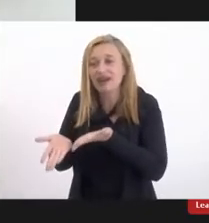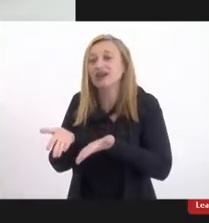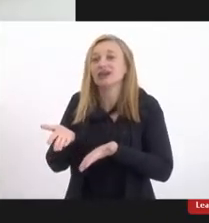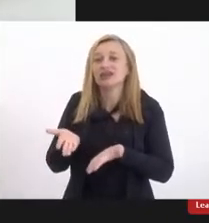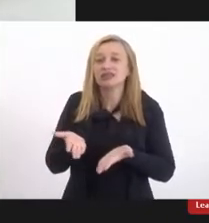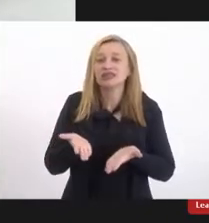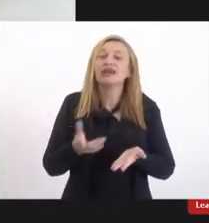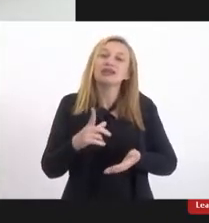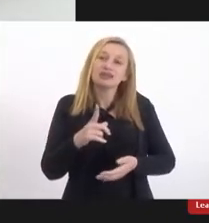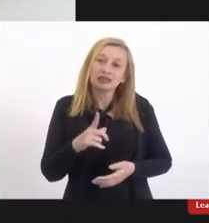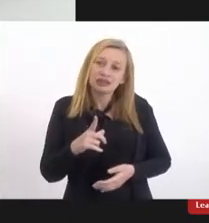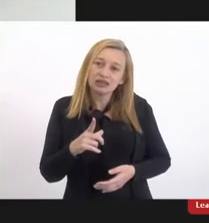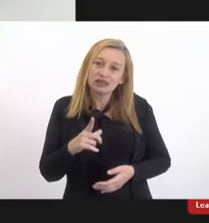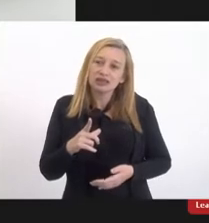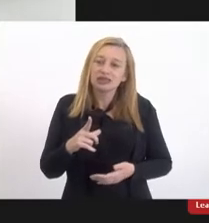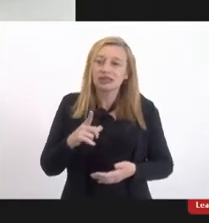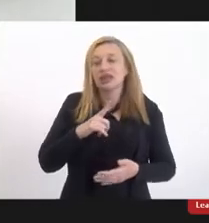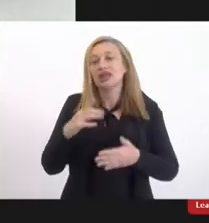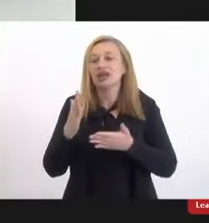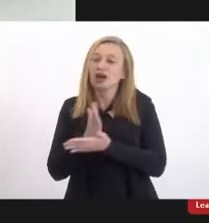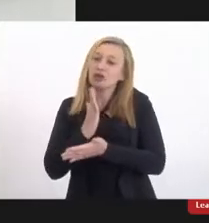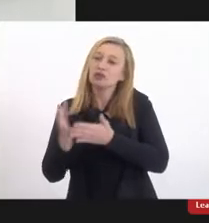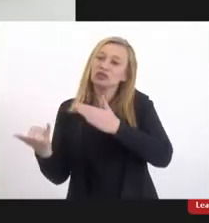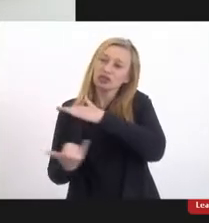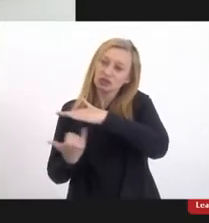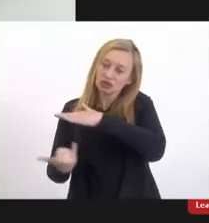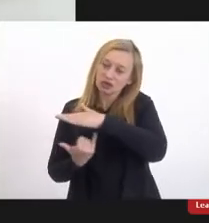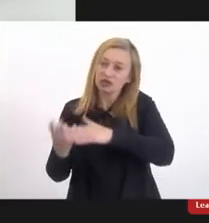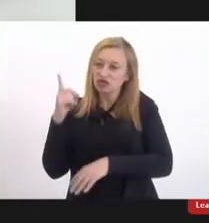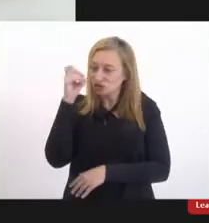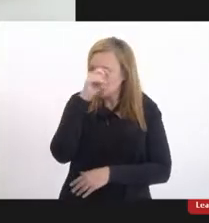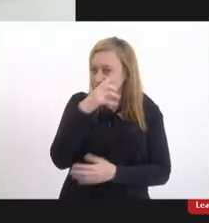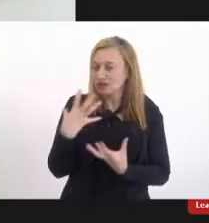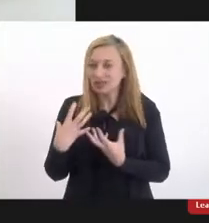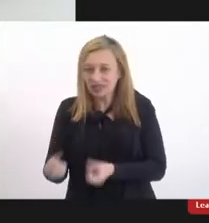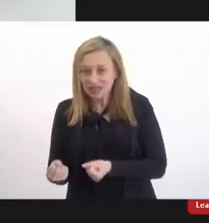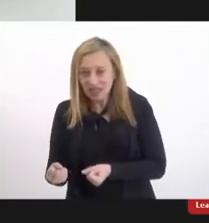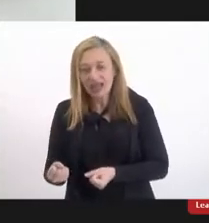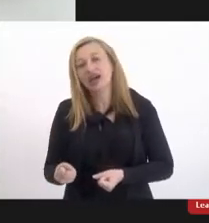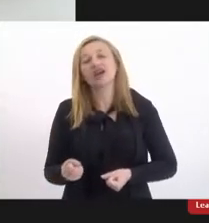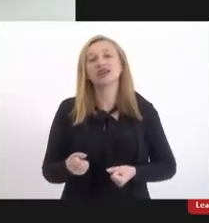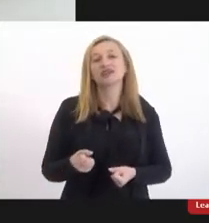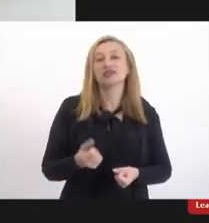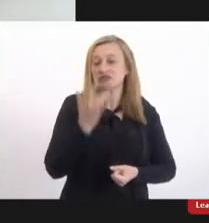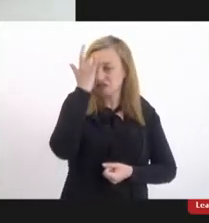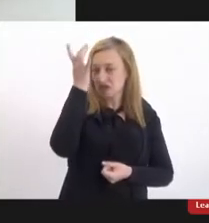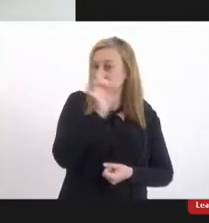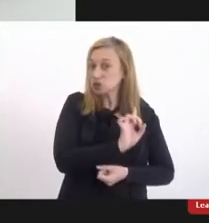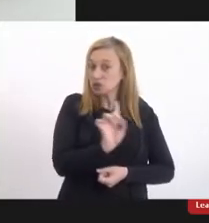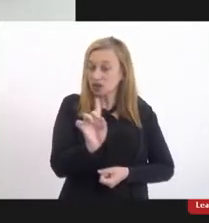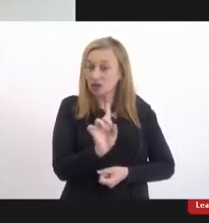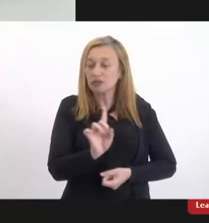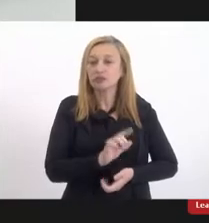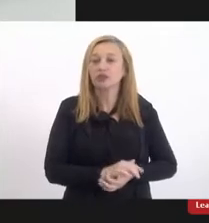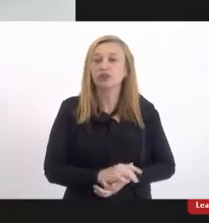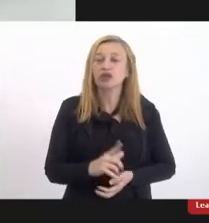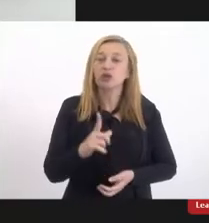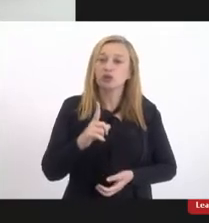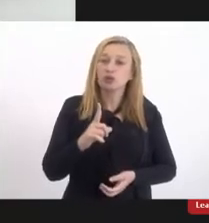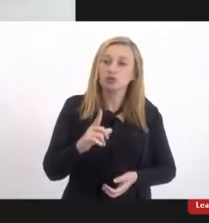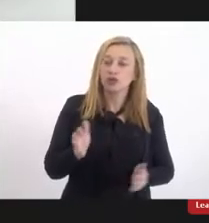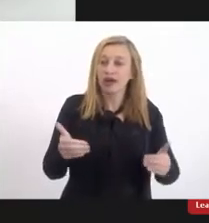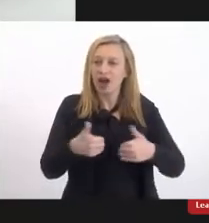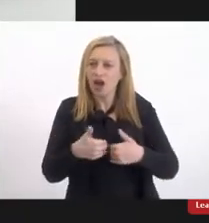tem uma dificuldade de aceitar nós sabemos que os autistas severos não tem essa facilidade quando é um motista